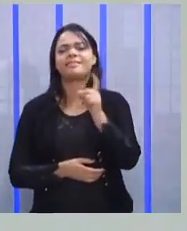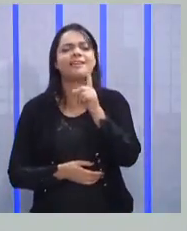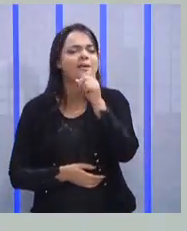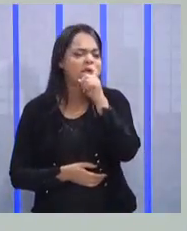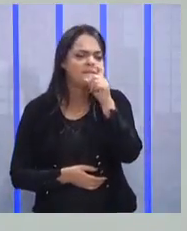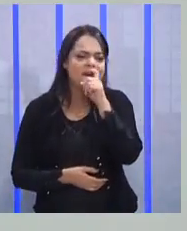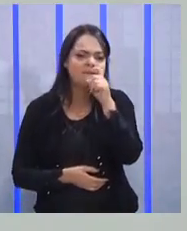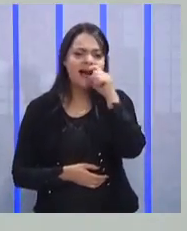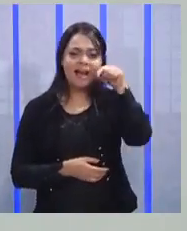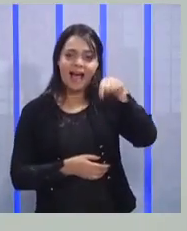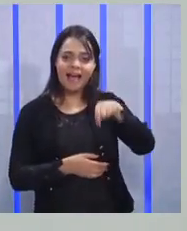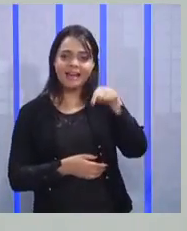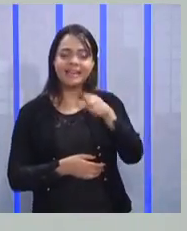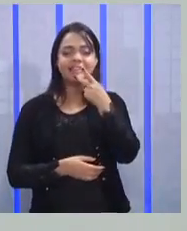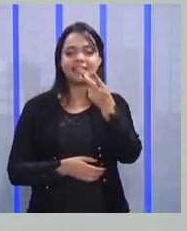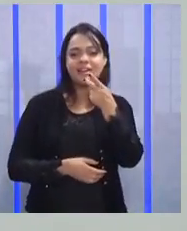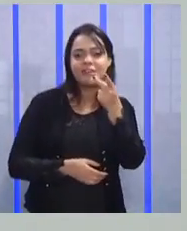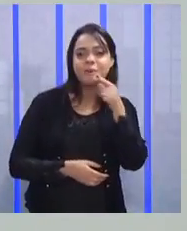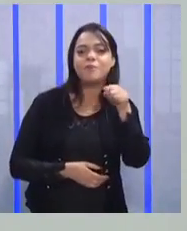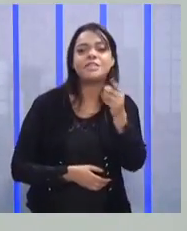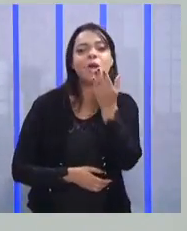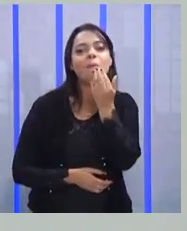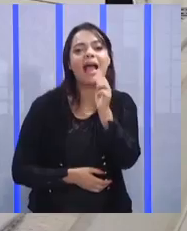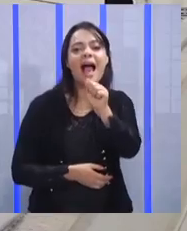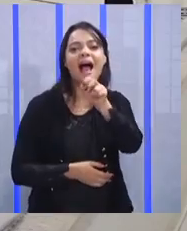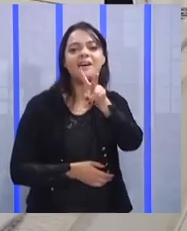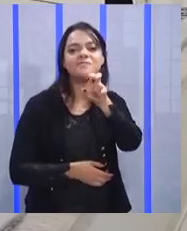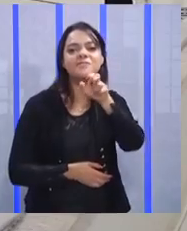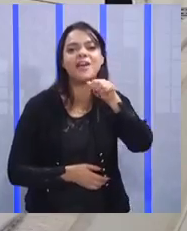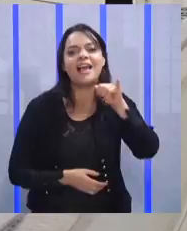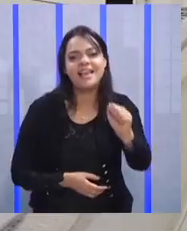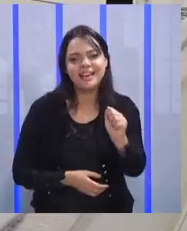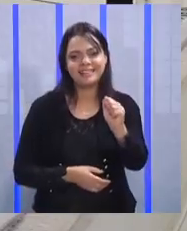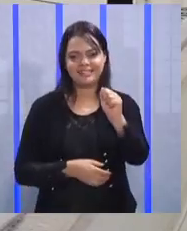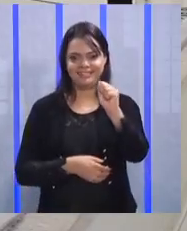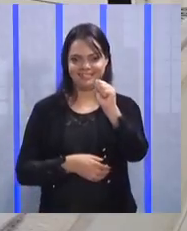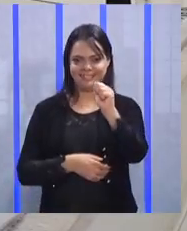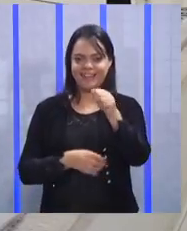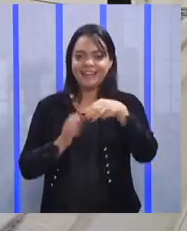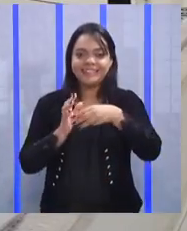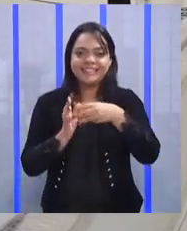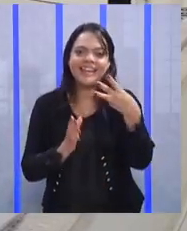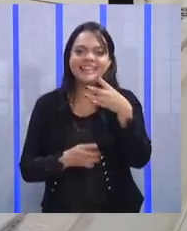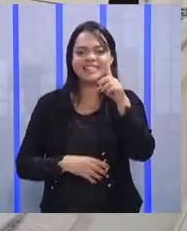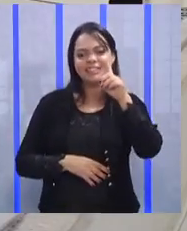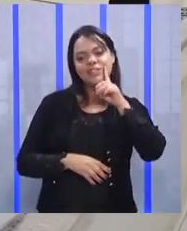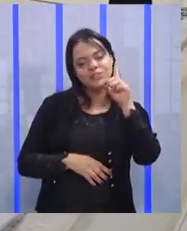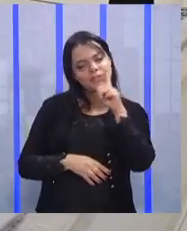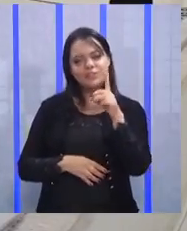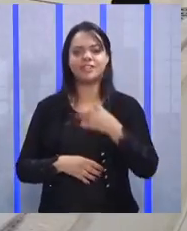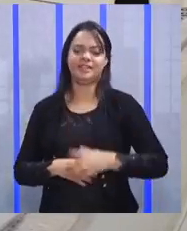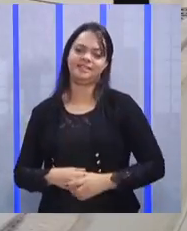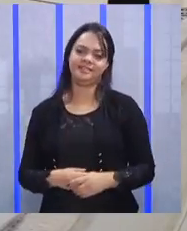pai, aqui está falando para o senhor comer aveia. Três vezes ao dia.